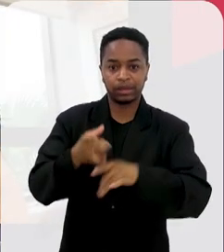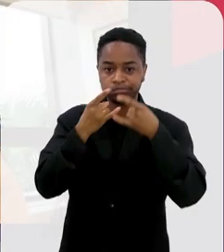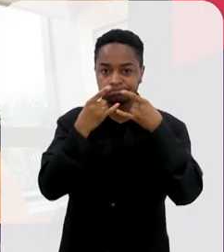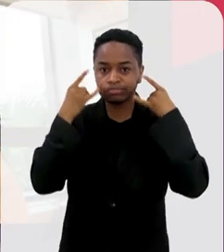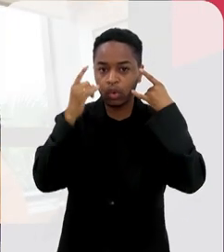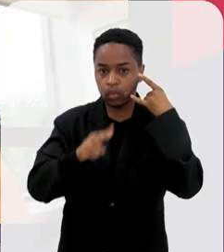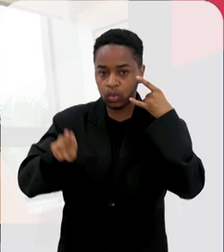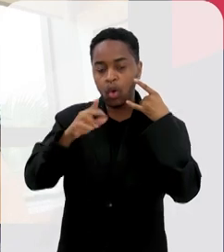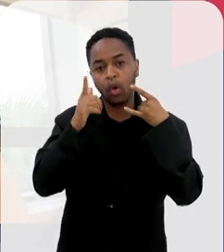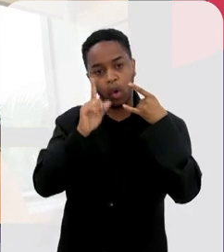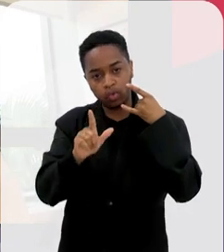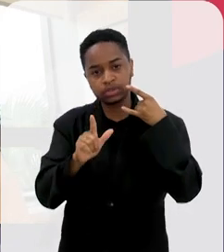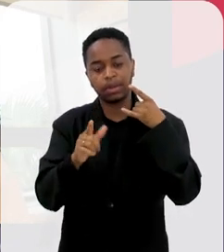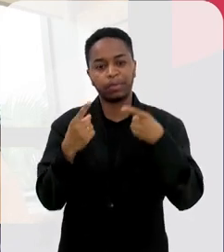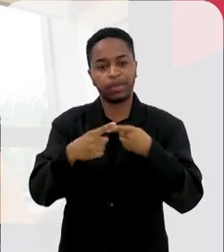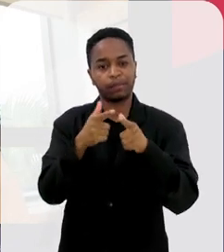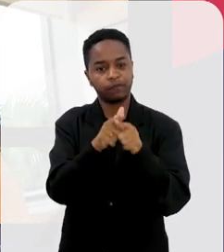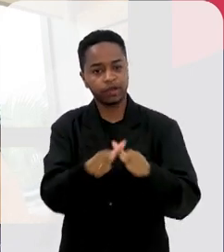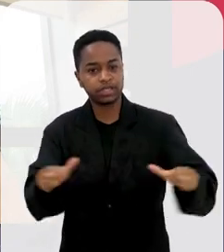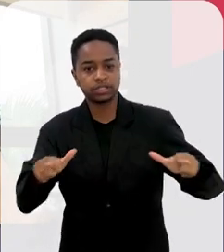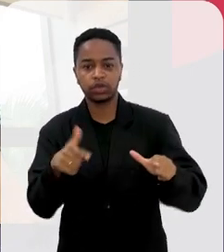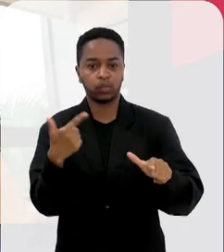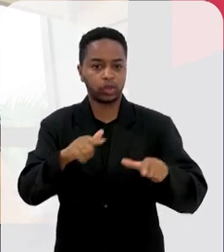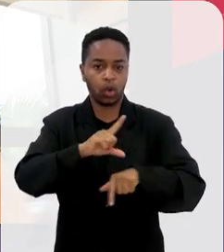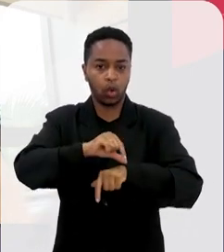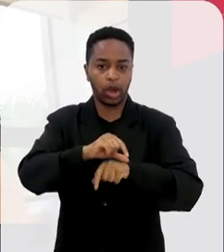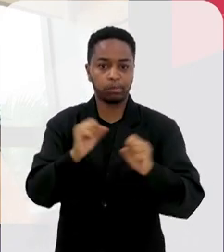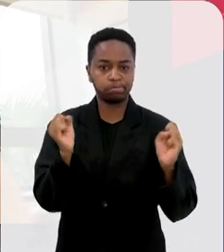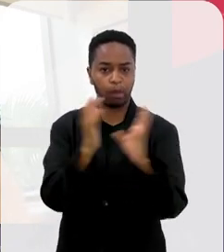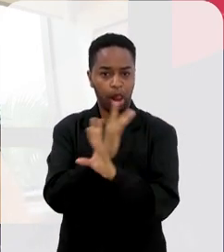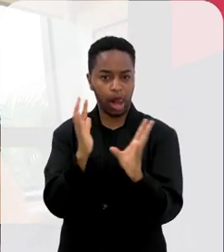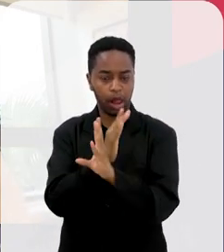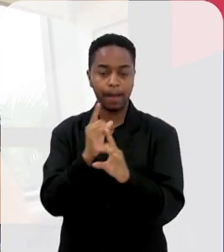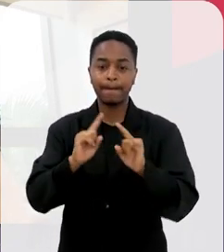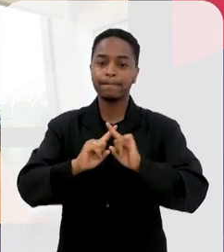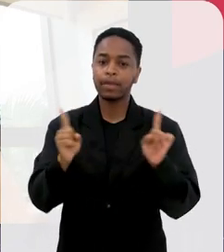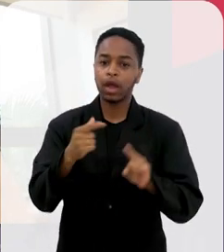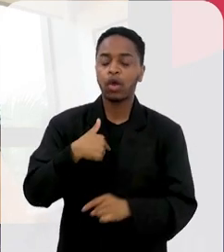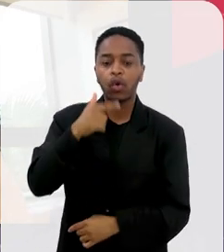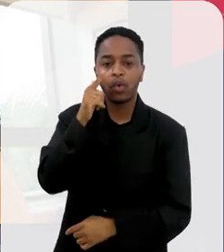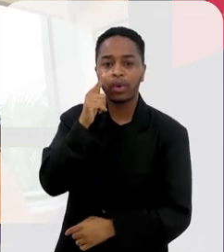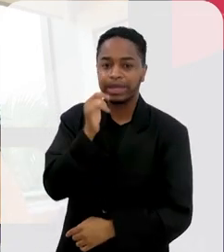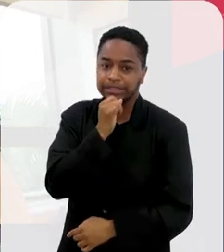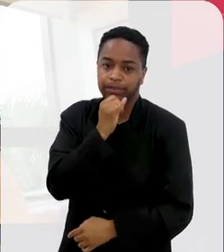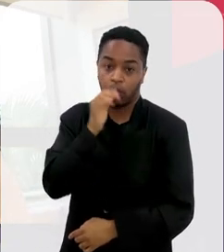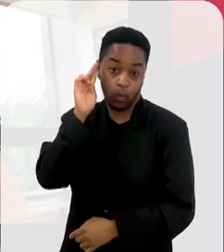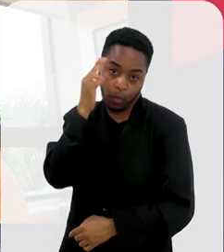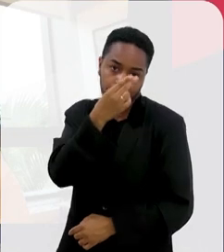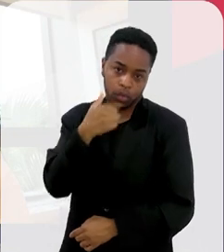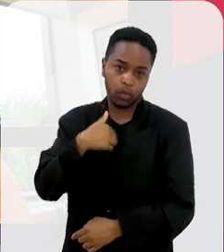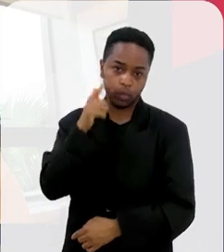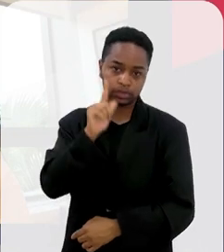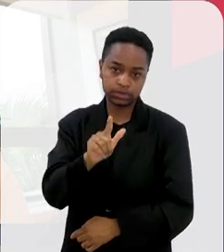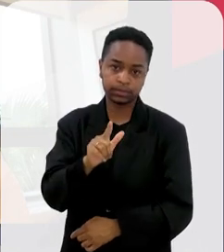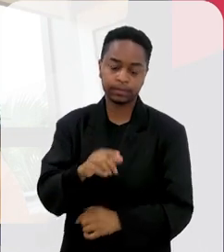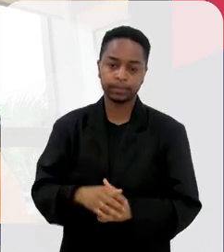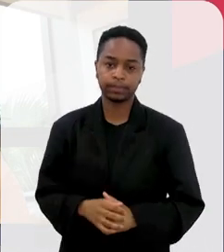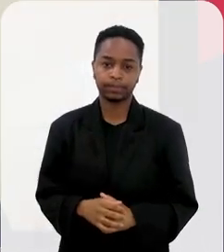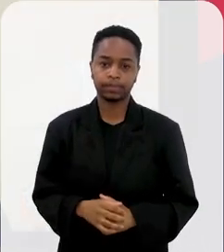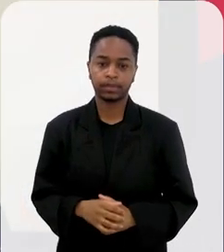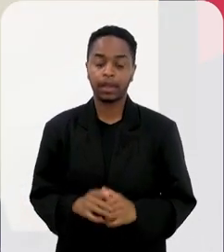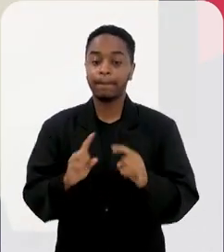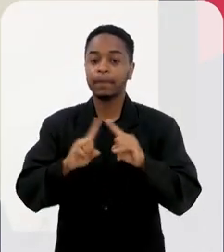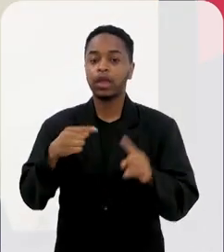entrei, botei máscara e consegui ir, porque estava vazio, não estava em hora de rush. Então, eu peguei, meu filho, que vem melhorando.